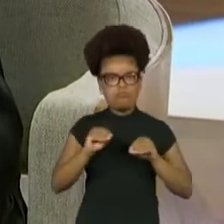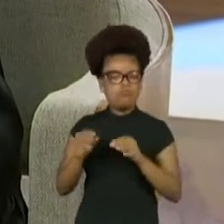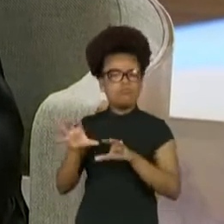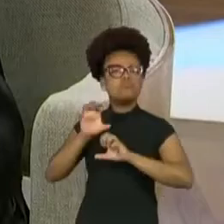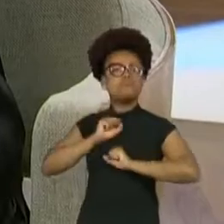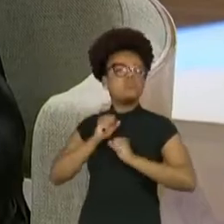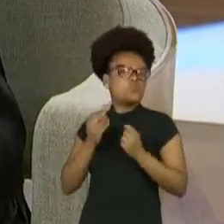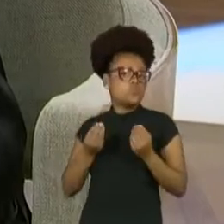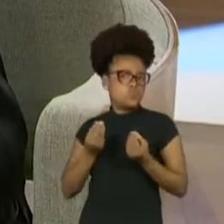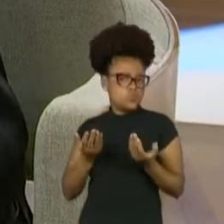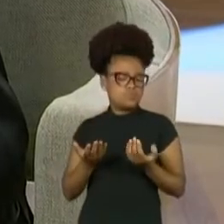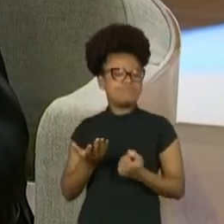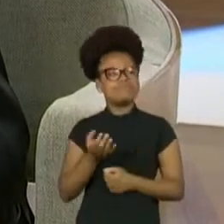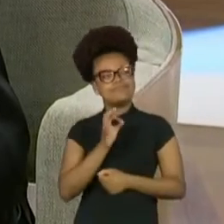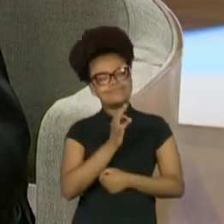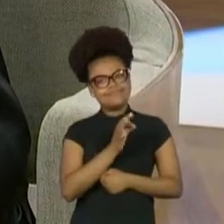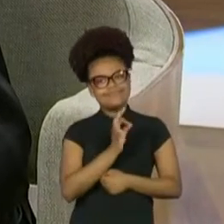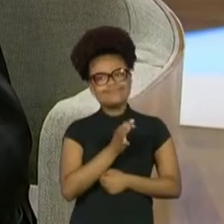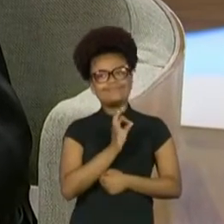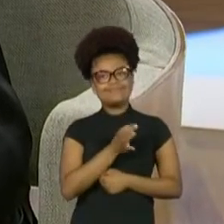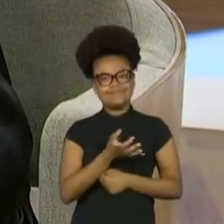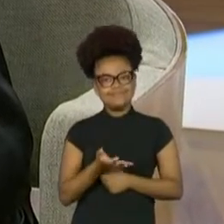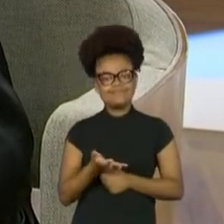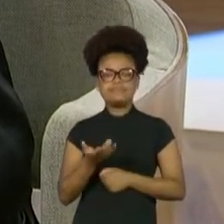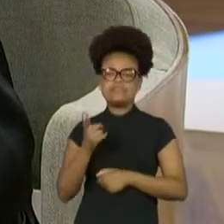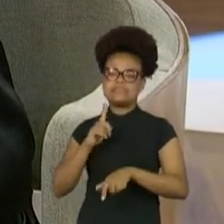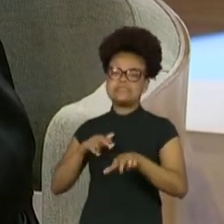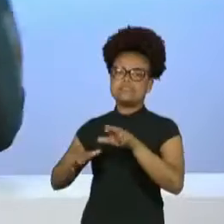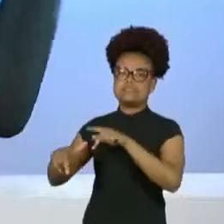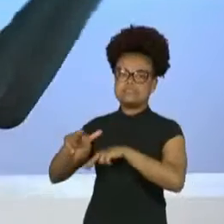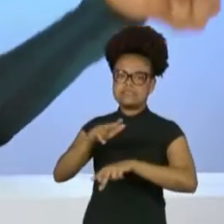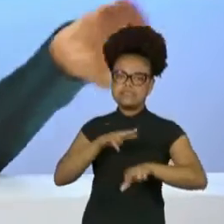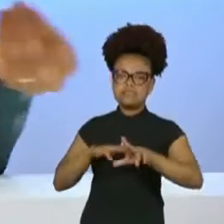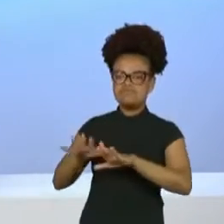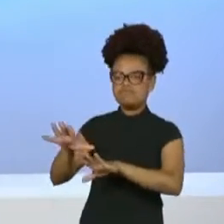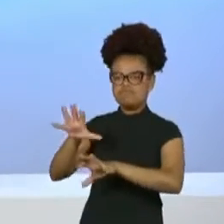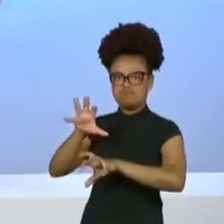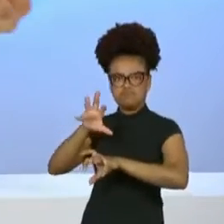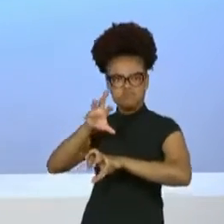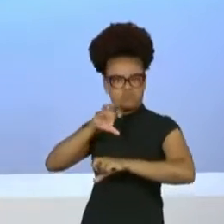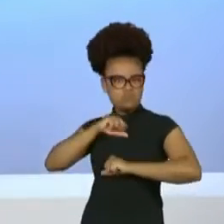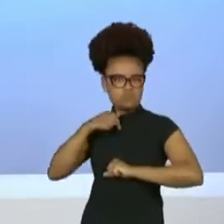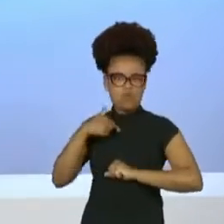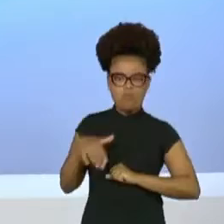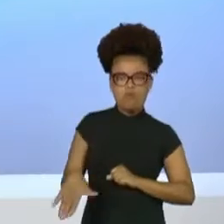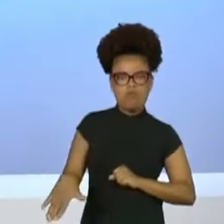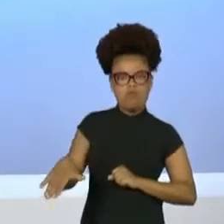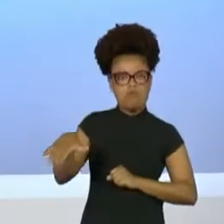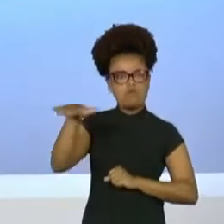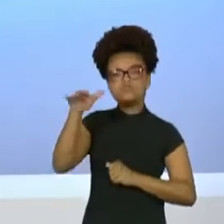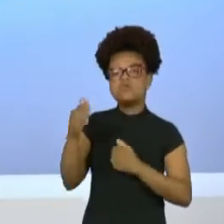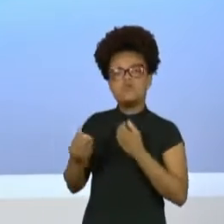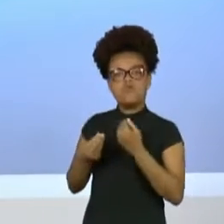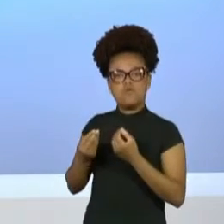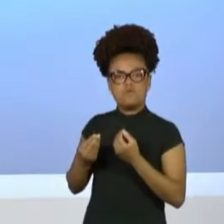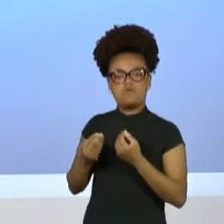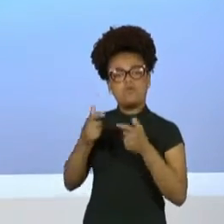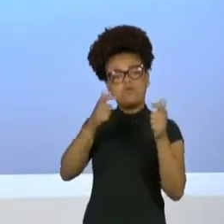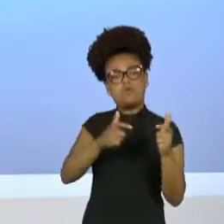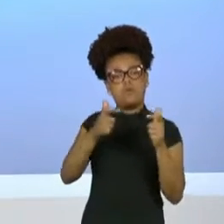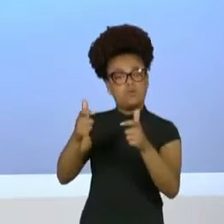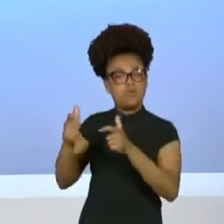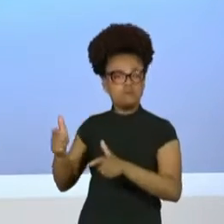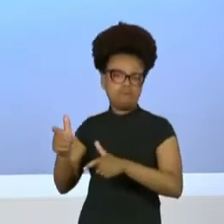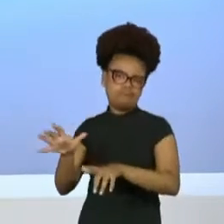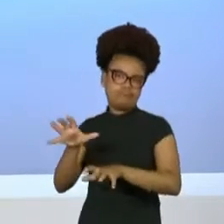O que que essas diferenças, você acha que você sugou de cada um desse lugar pra construir quem